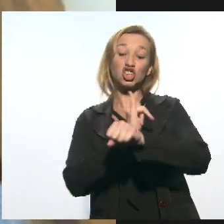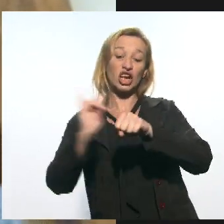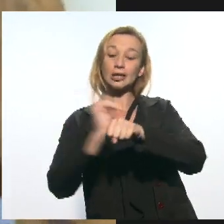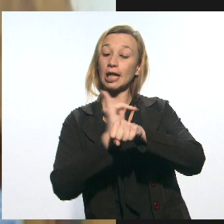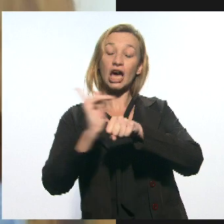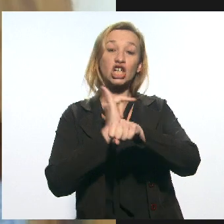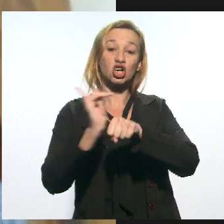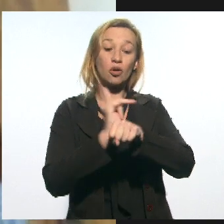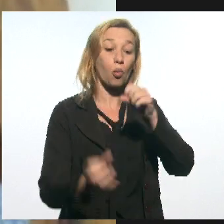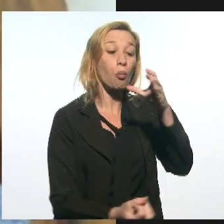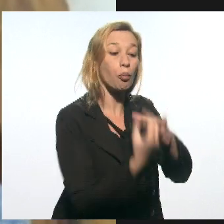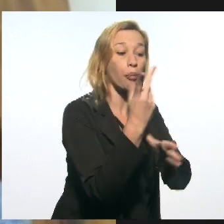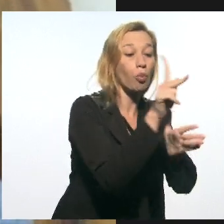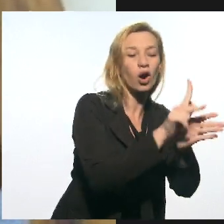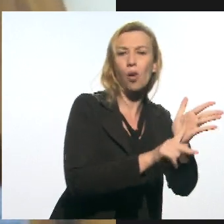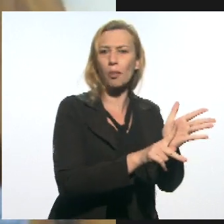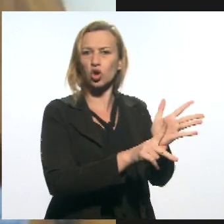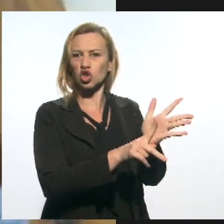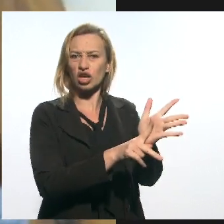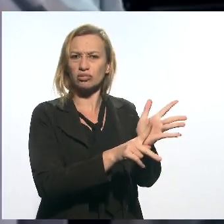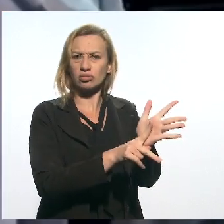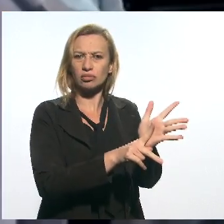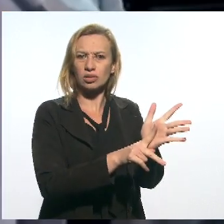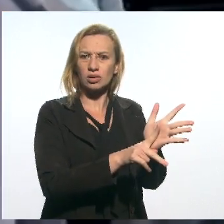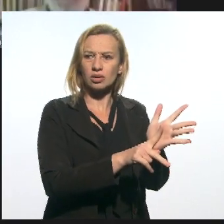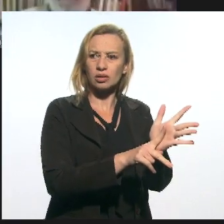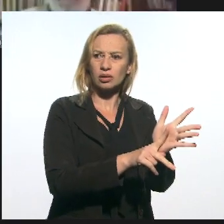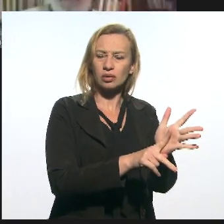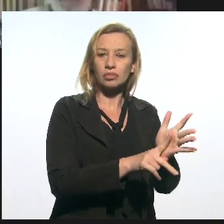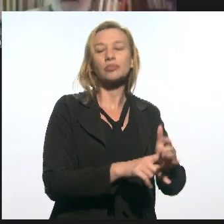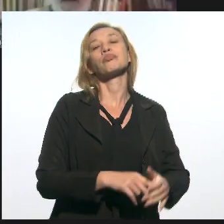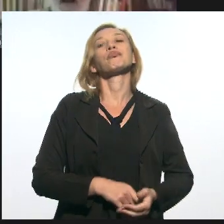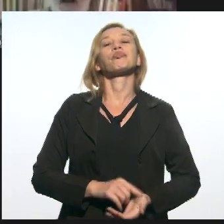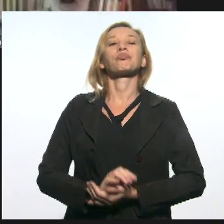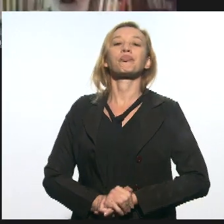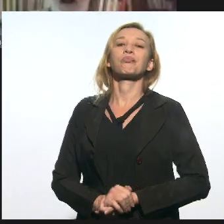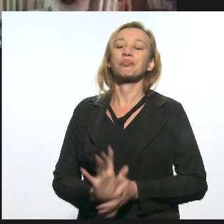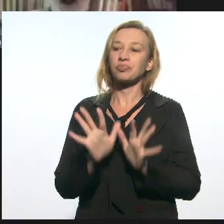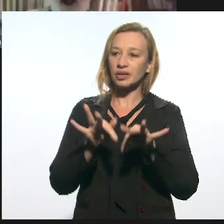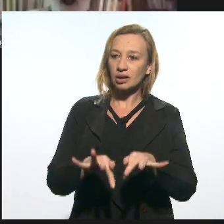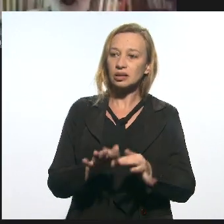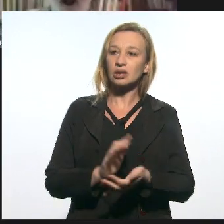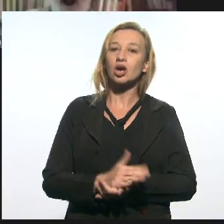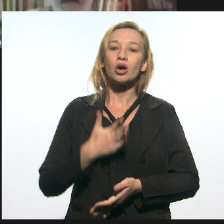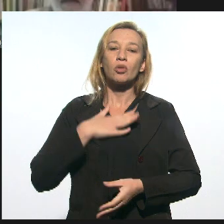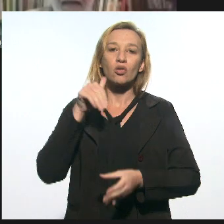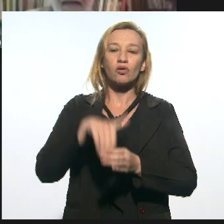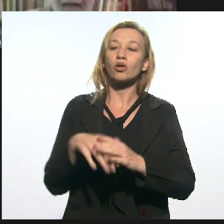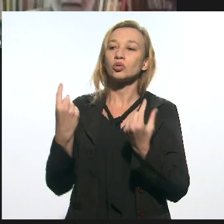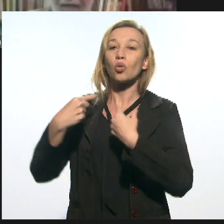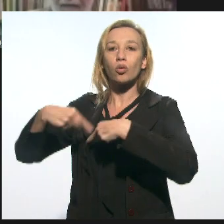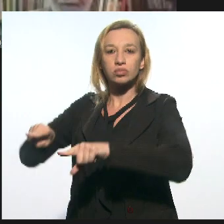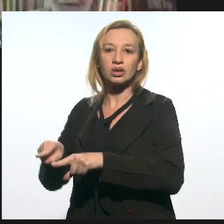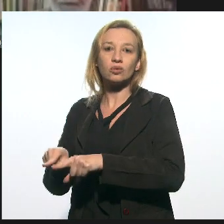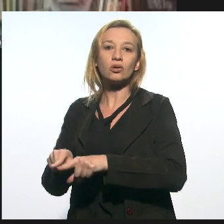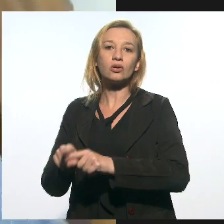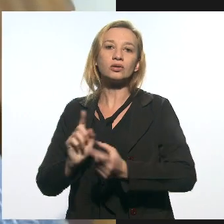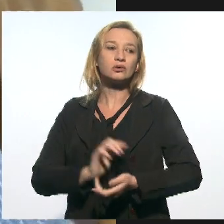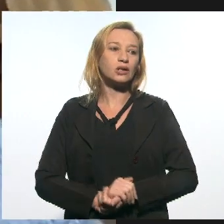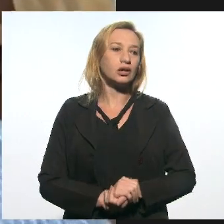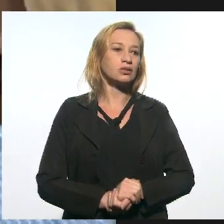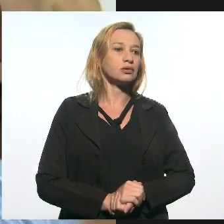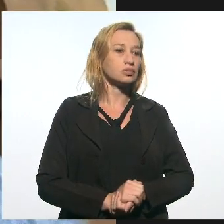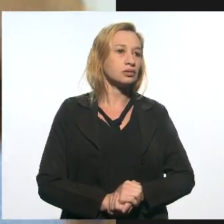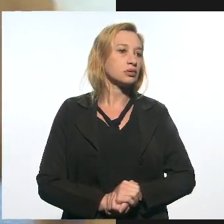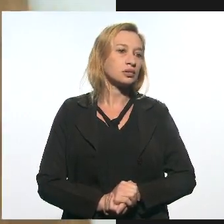projeto desse aí para dar resultado. Pois não, presidente. Então, de qualquer forma, meu voto foi contrário, já